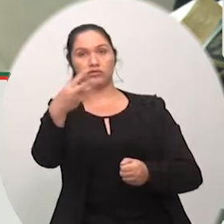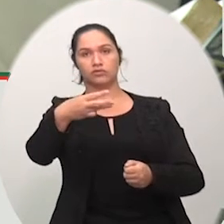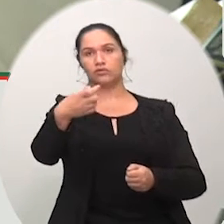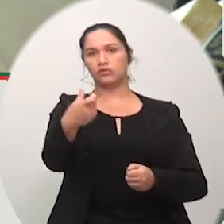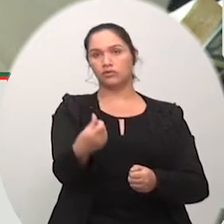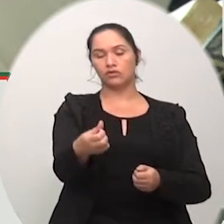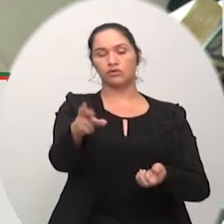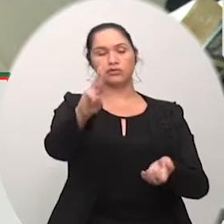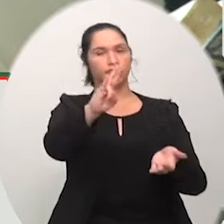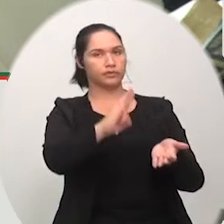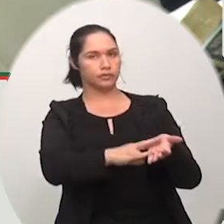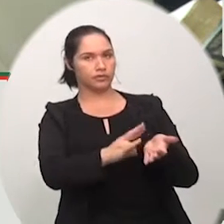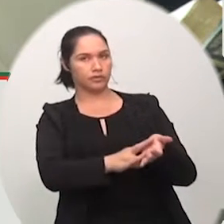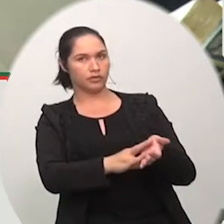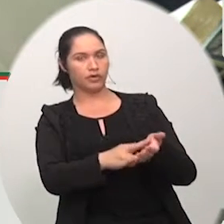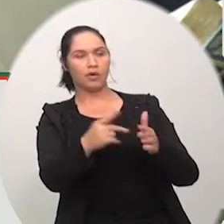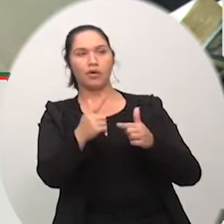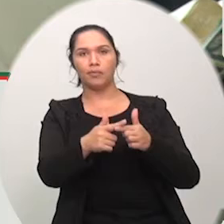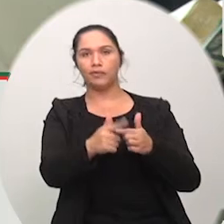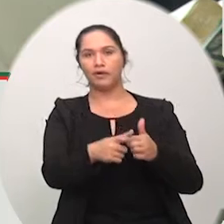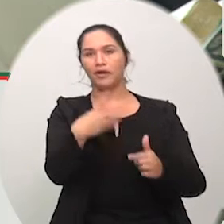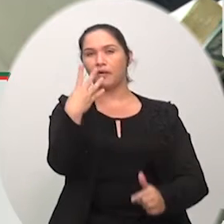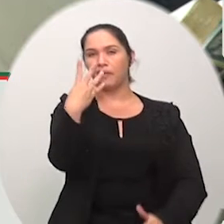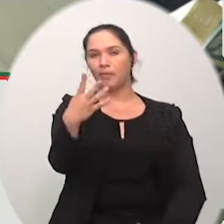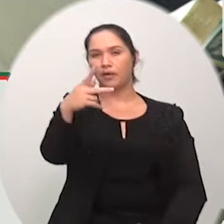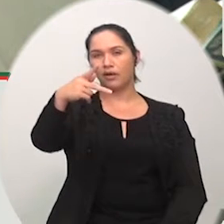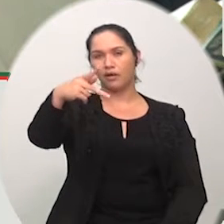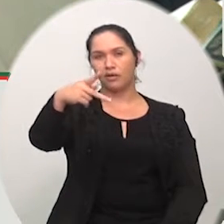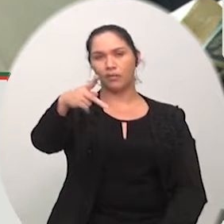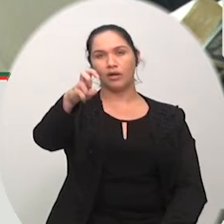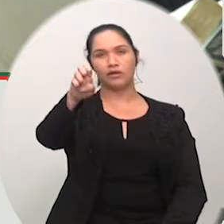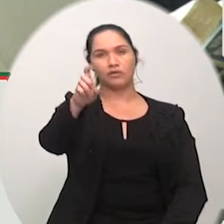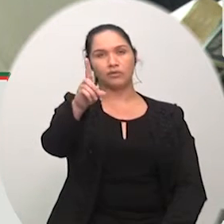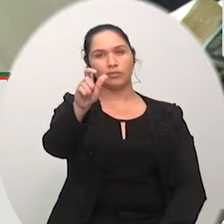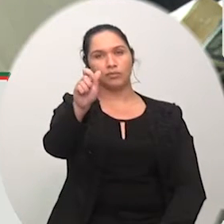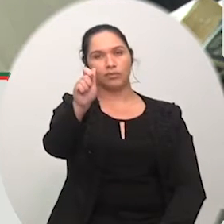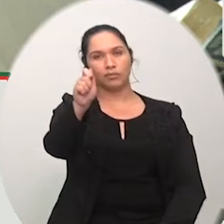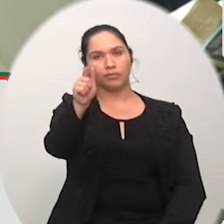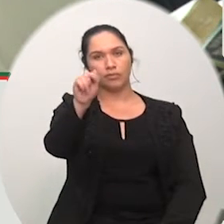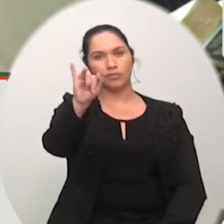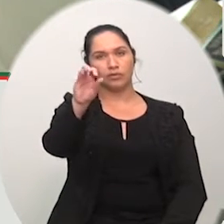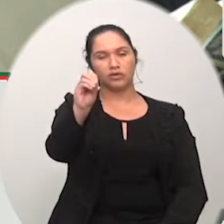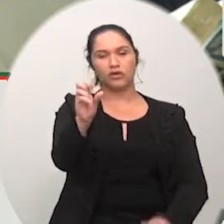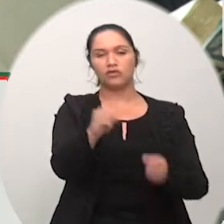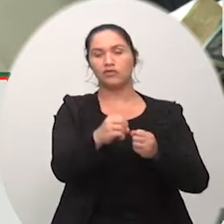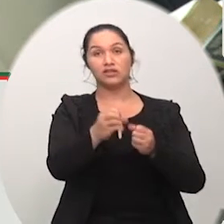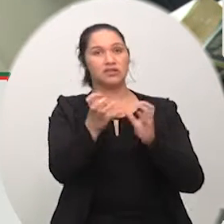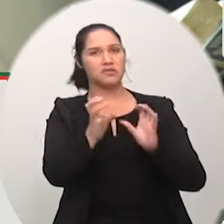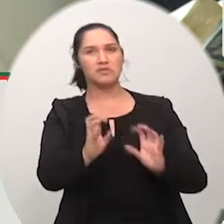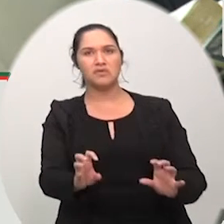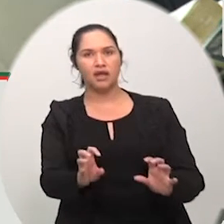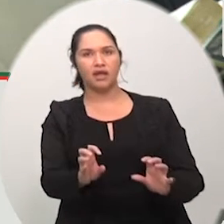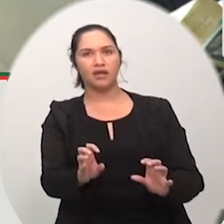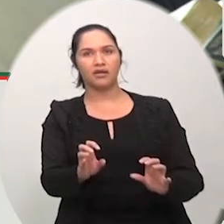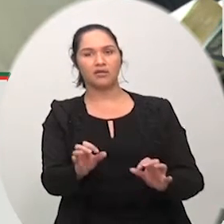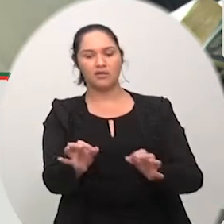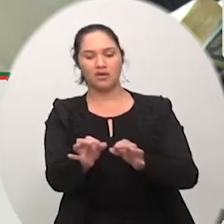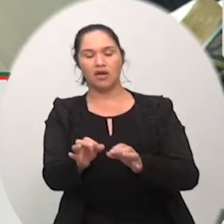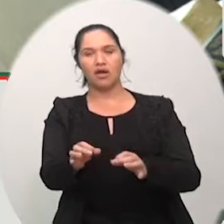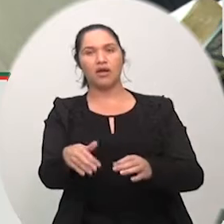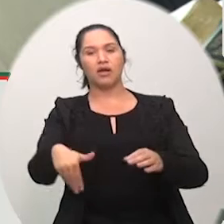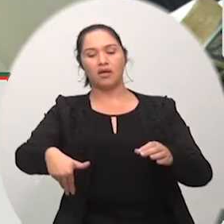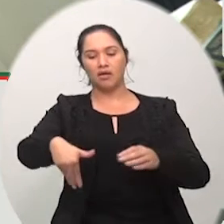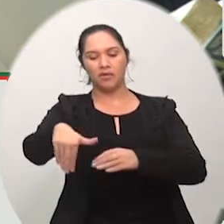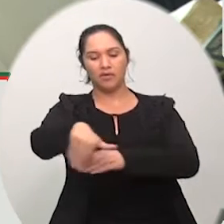interno contra a implantação de quatro praças de pedágio no trecho sul da BR-101 entre Laguna